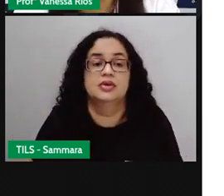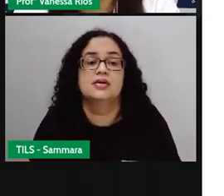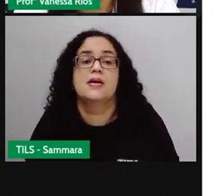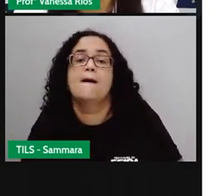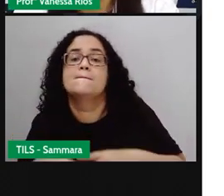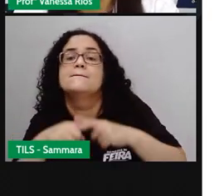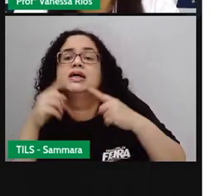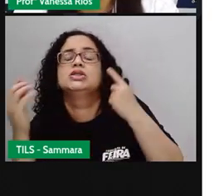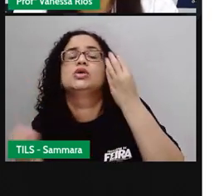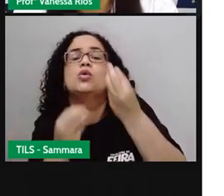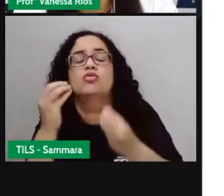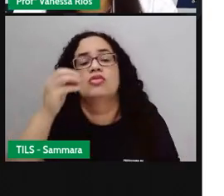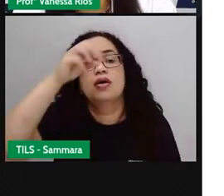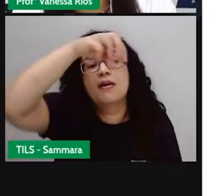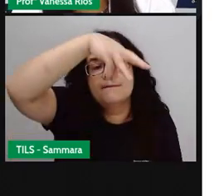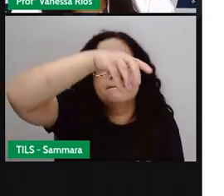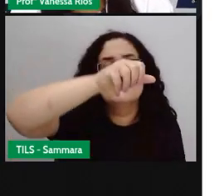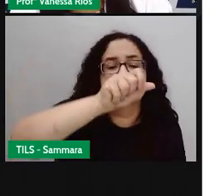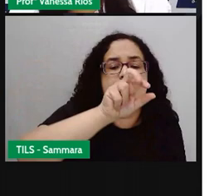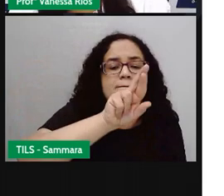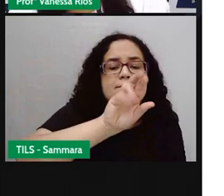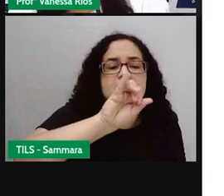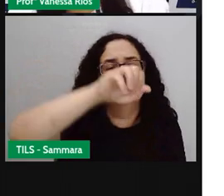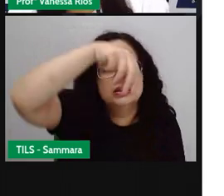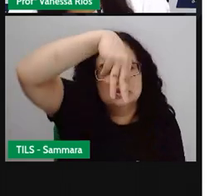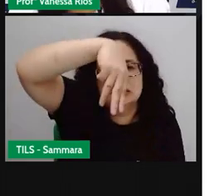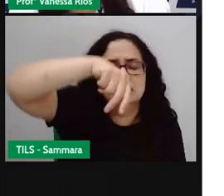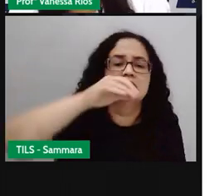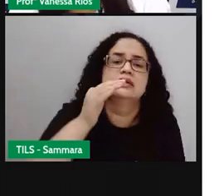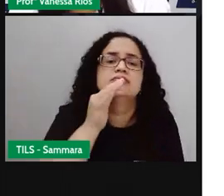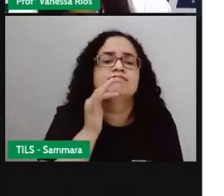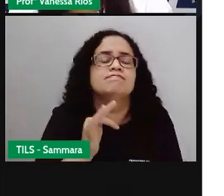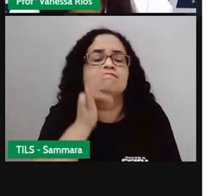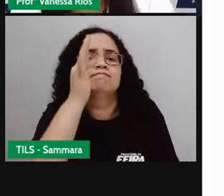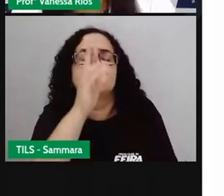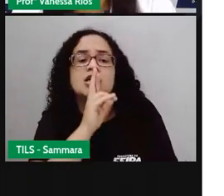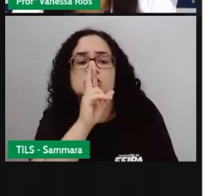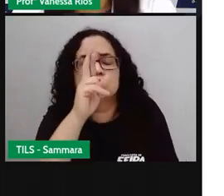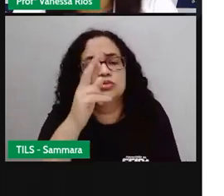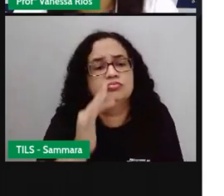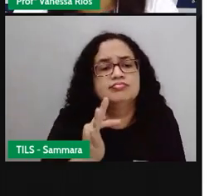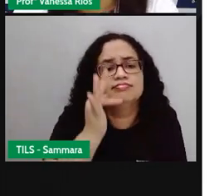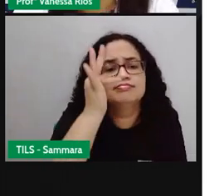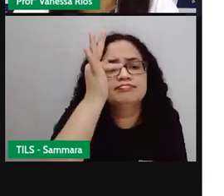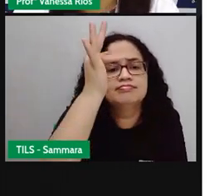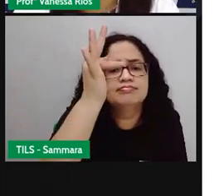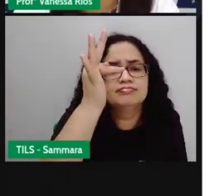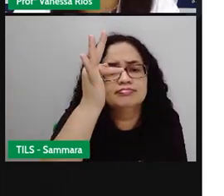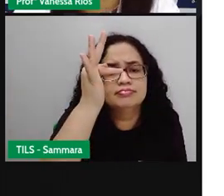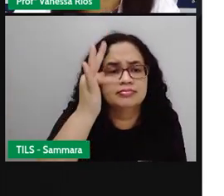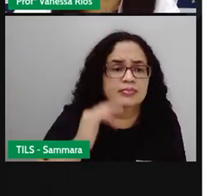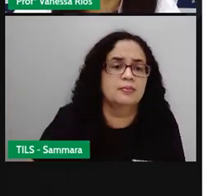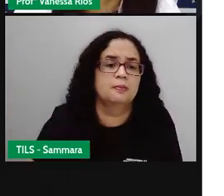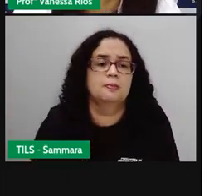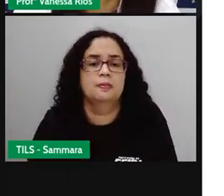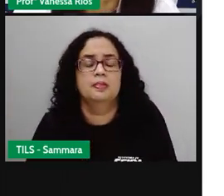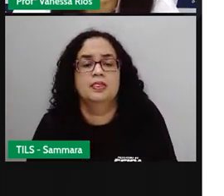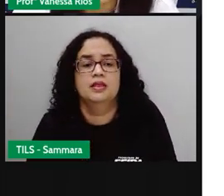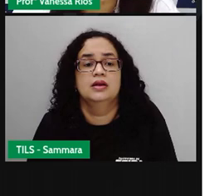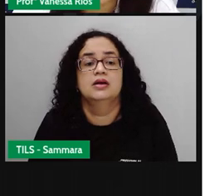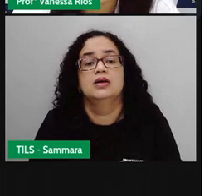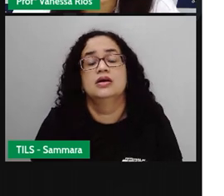Mas, quando fala que Marina responderá, olhem só, Marina responderá.